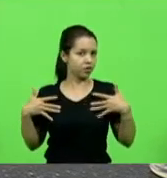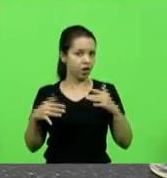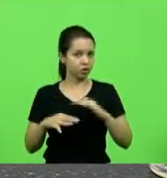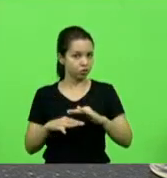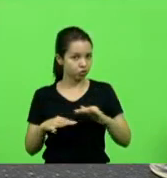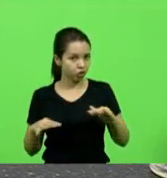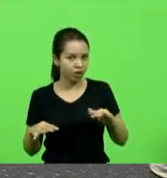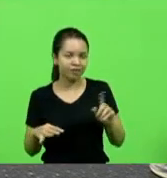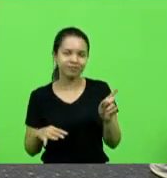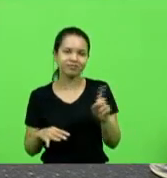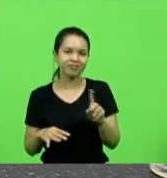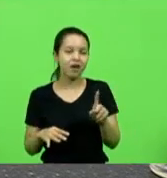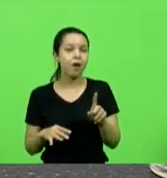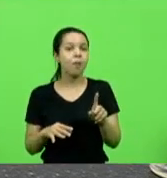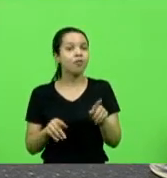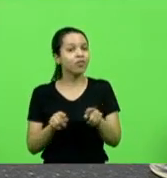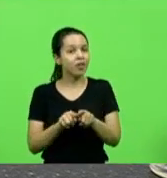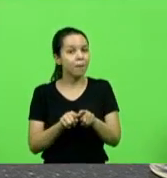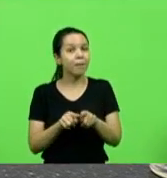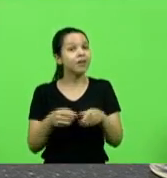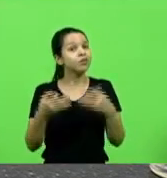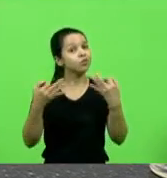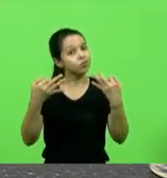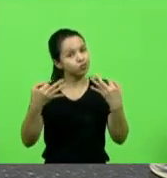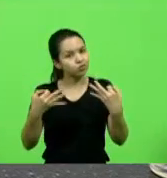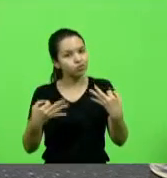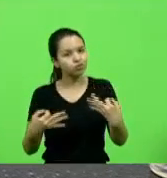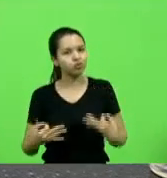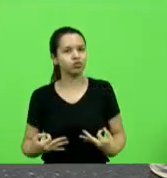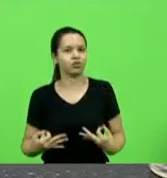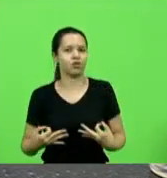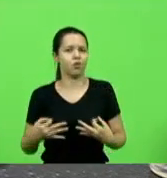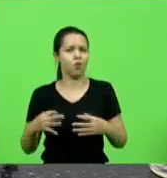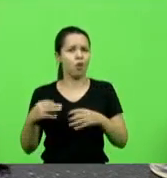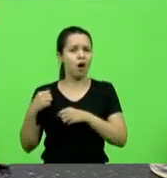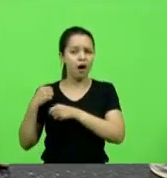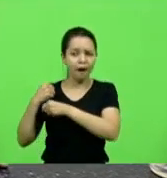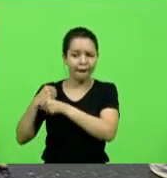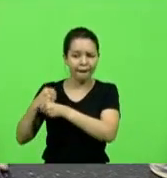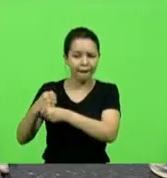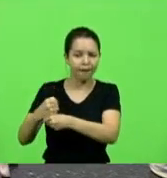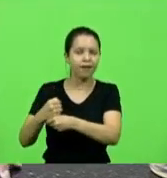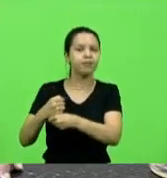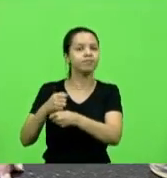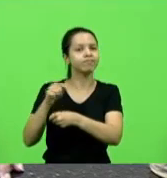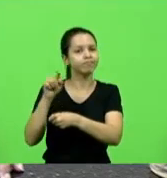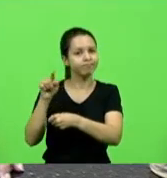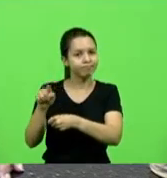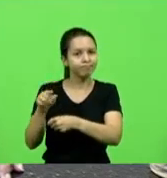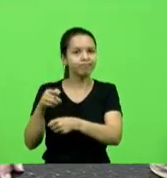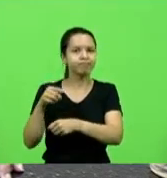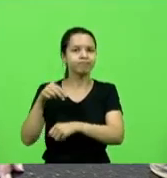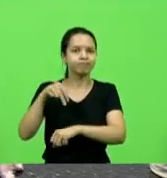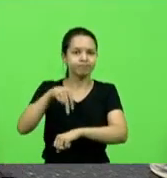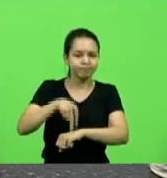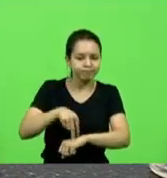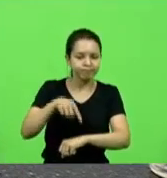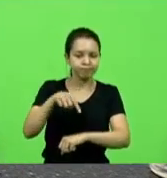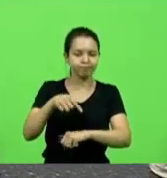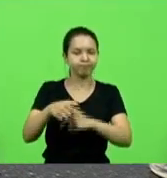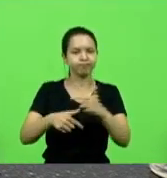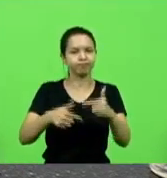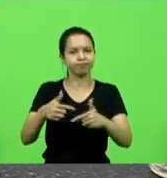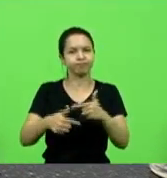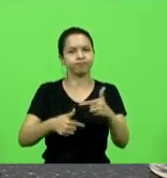justiça todos esses anos em que aqui ele está e que por certo marcará também